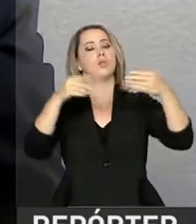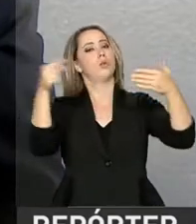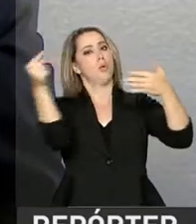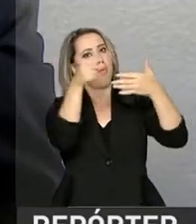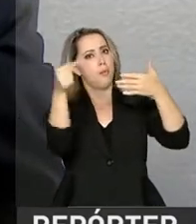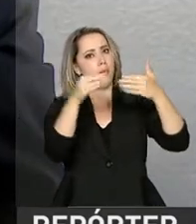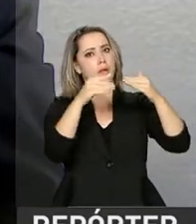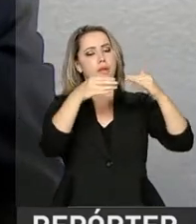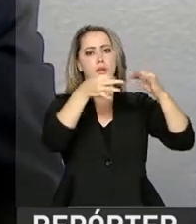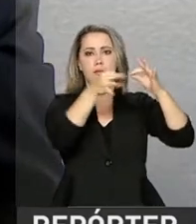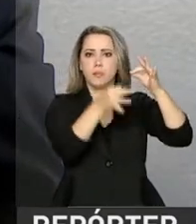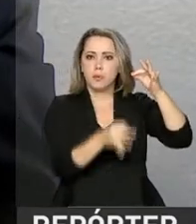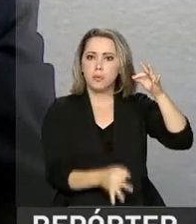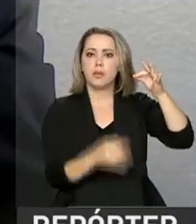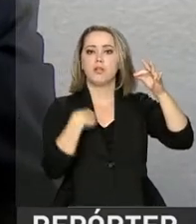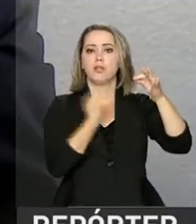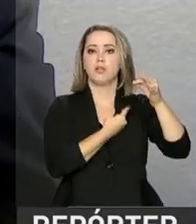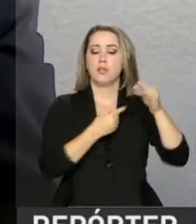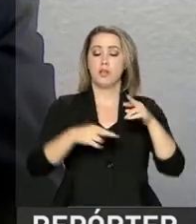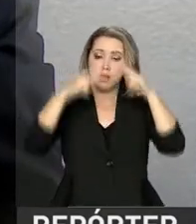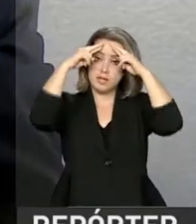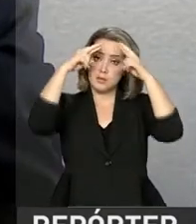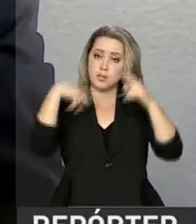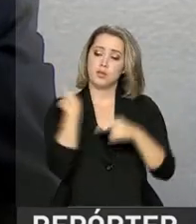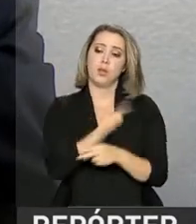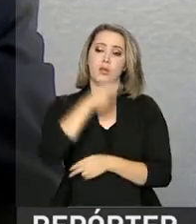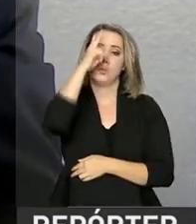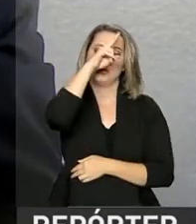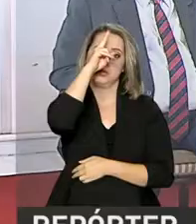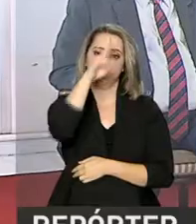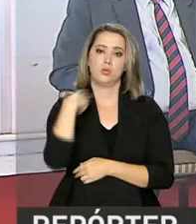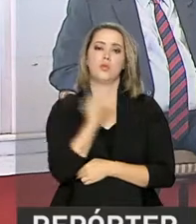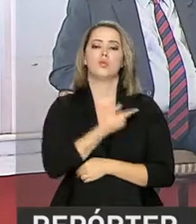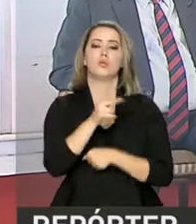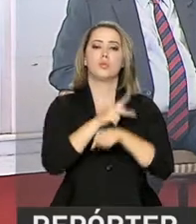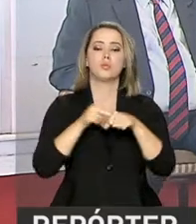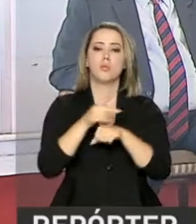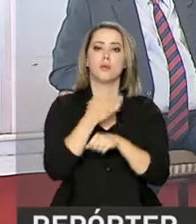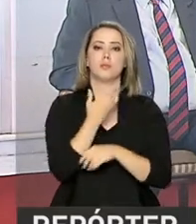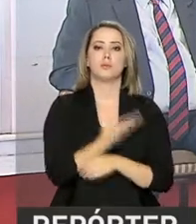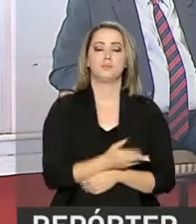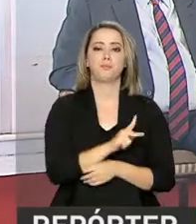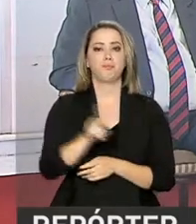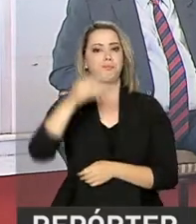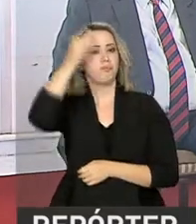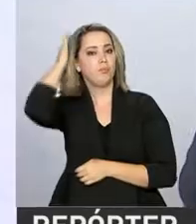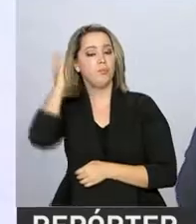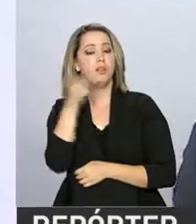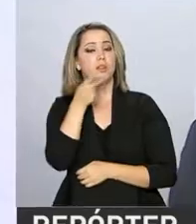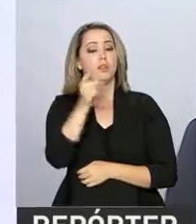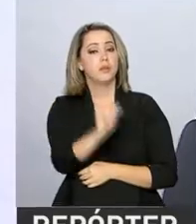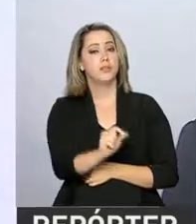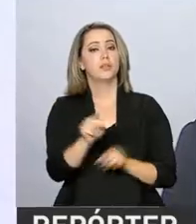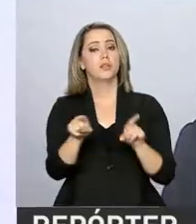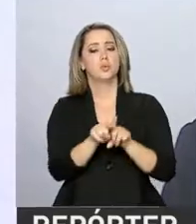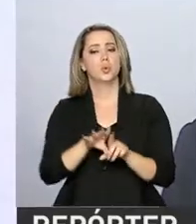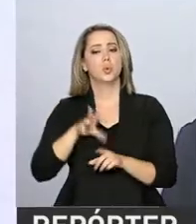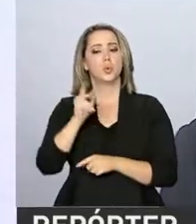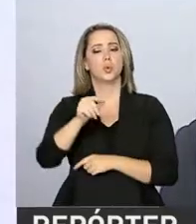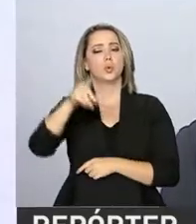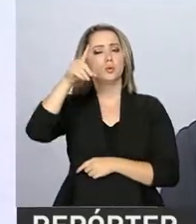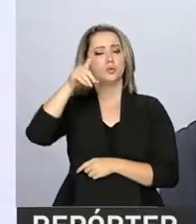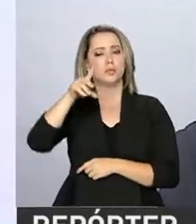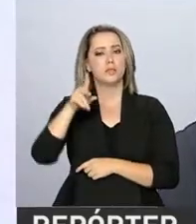tradições da nossa história e do nosso país. Michel Temer lembrou ainda que todas as vezes que